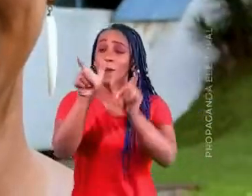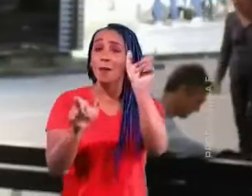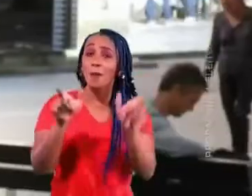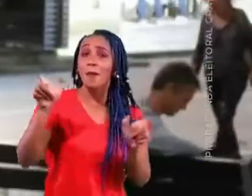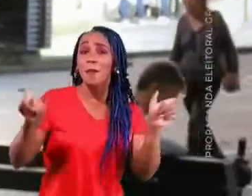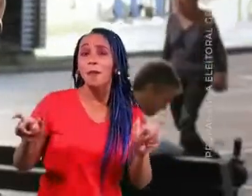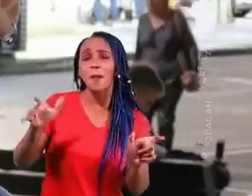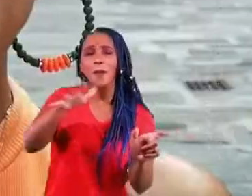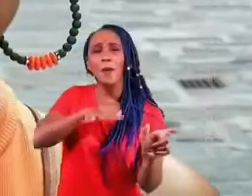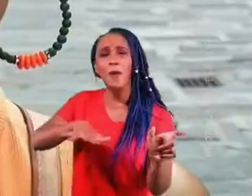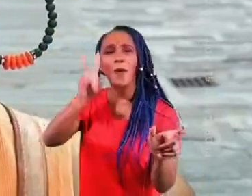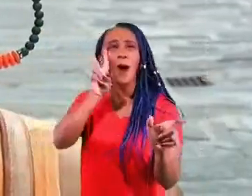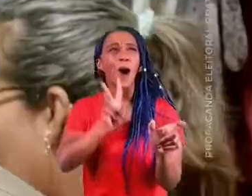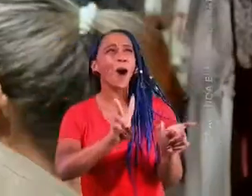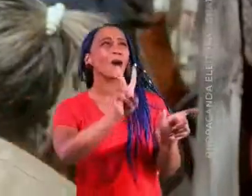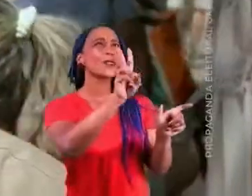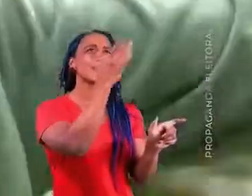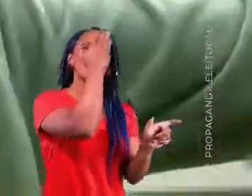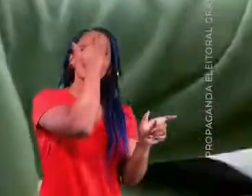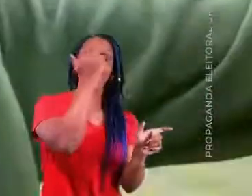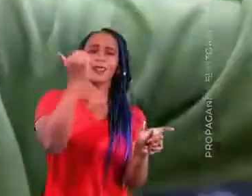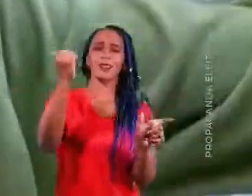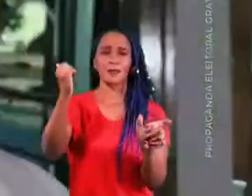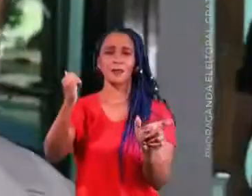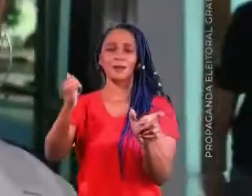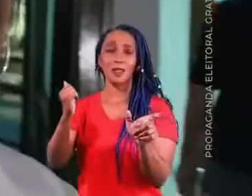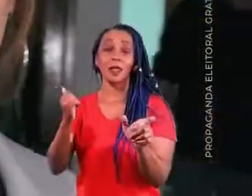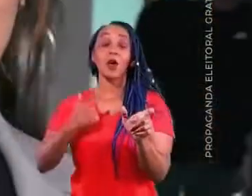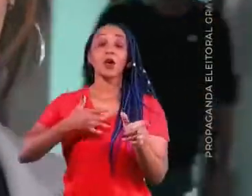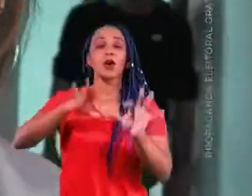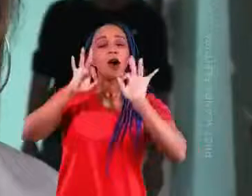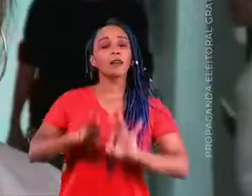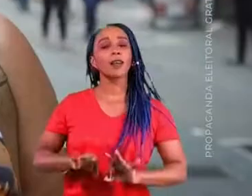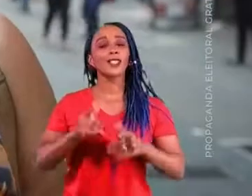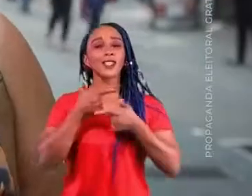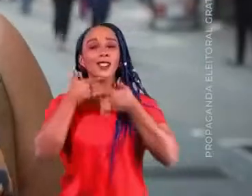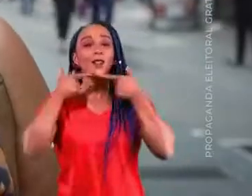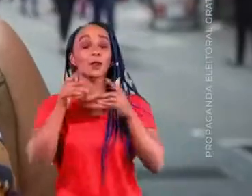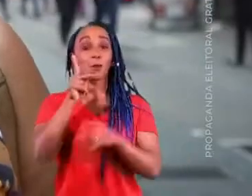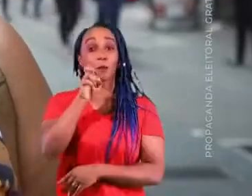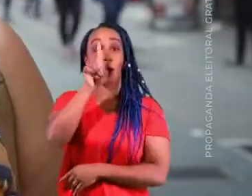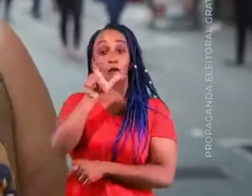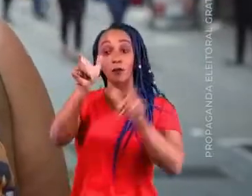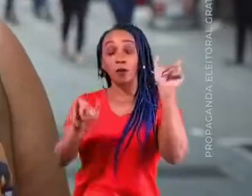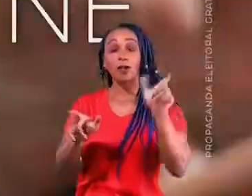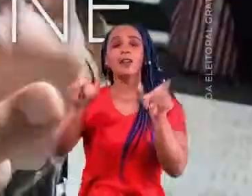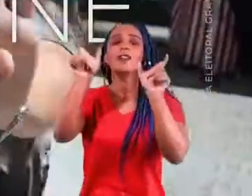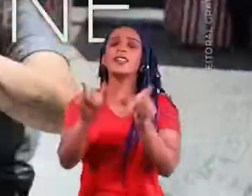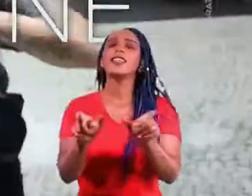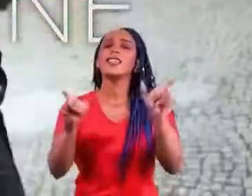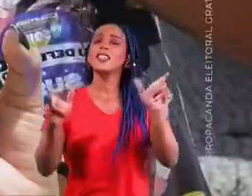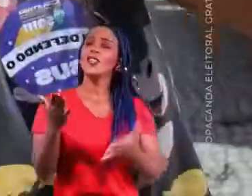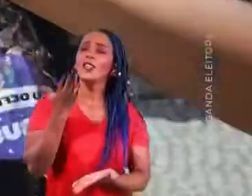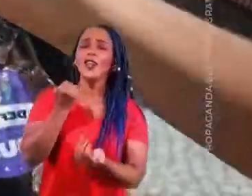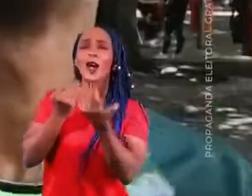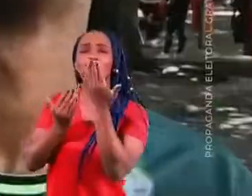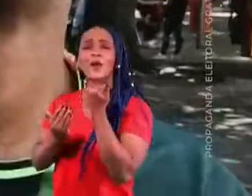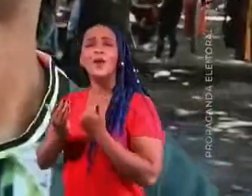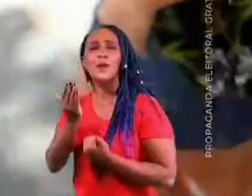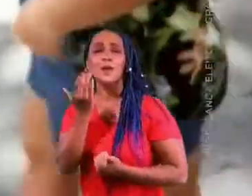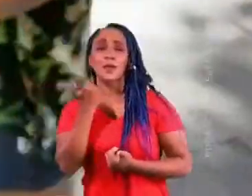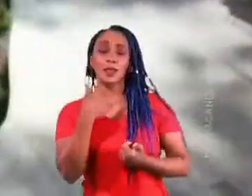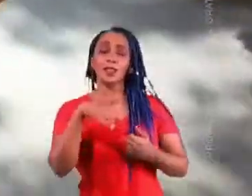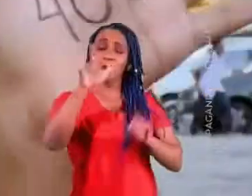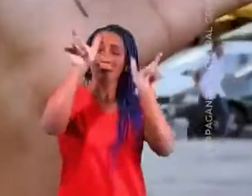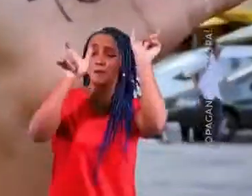olha pro céu, gente quer saber o... Competente, honesto, pelo sorriso dessa população. Gente quer